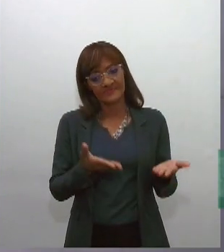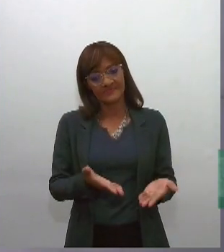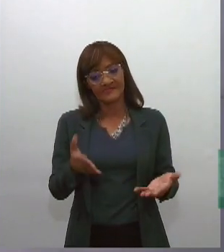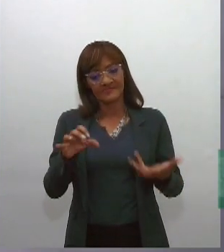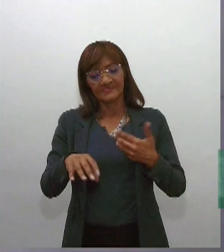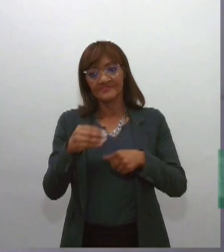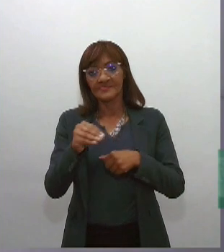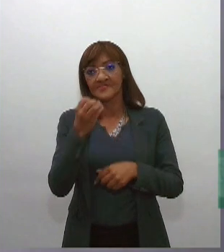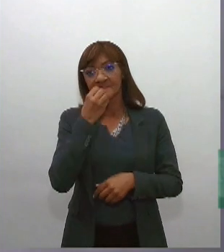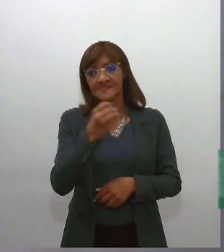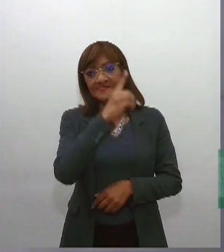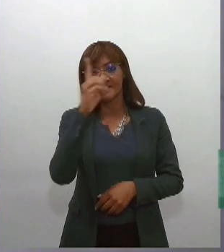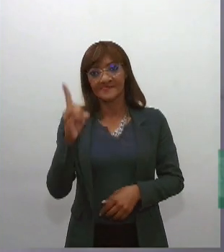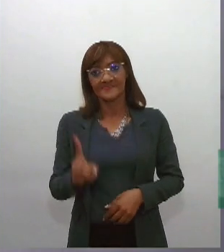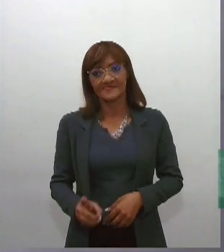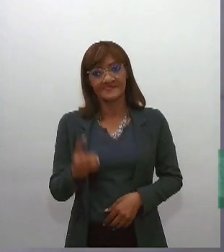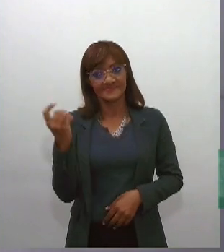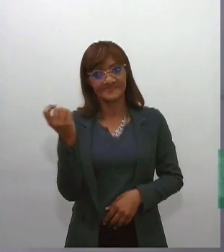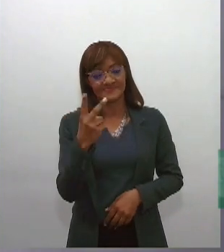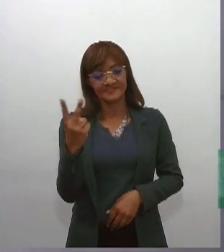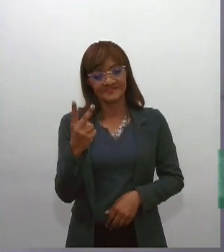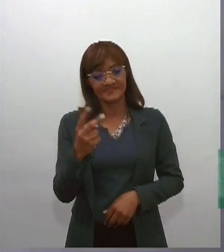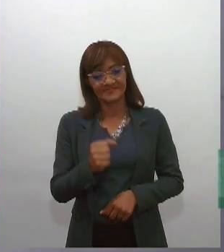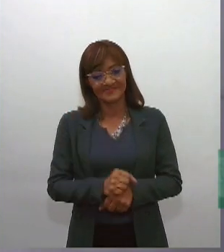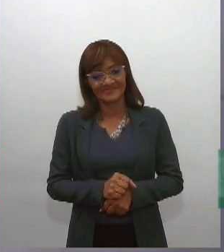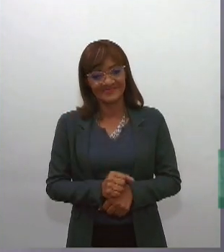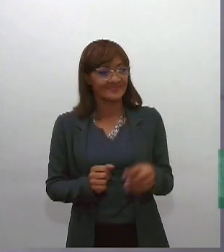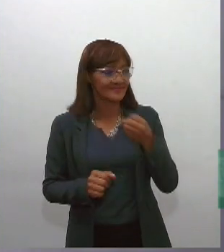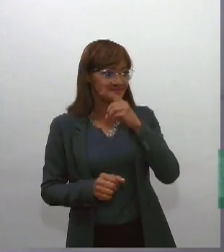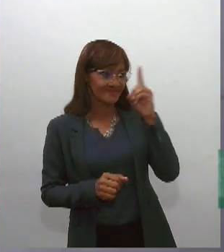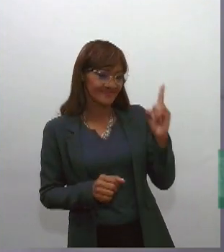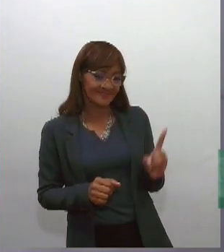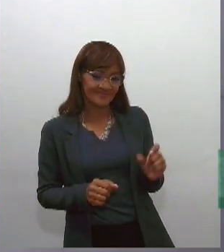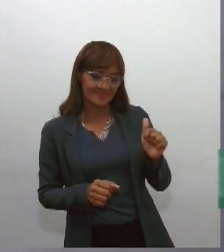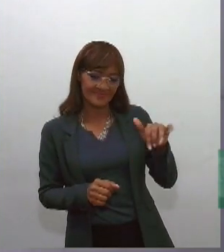Júlio. Bom dia, Marcelo. Bom dia, Aline. Bom dia, Marcelo.